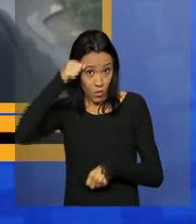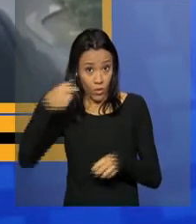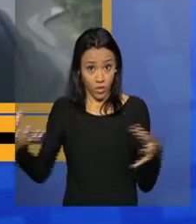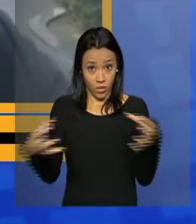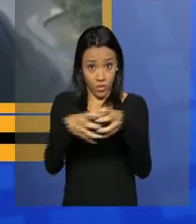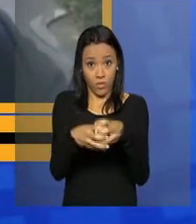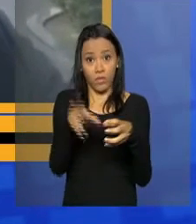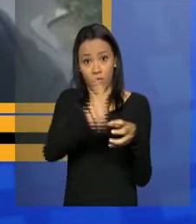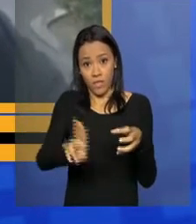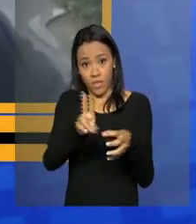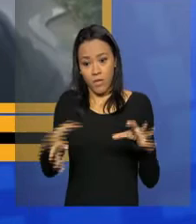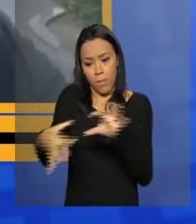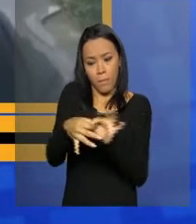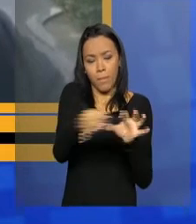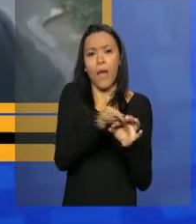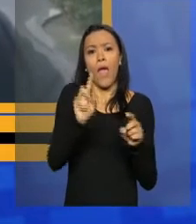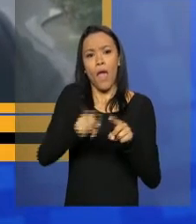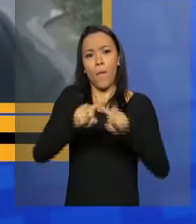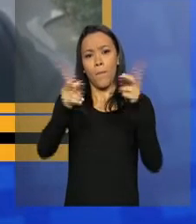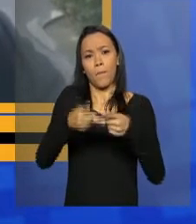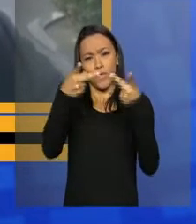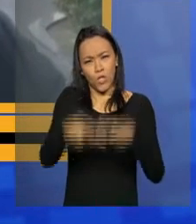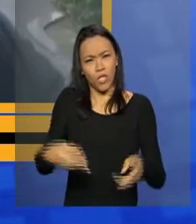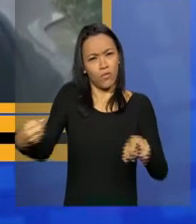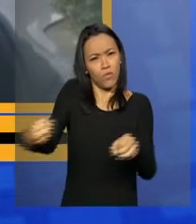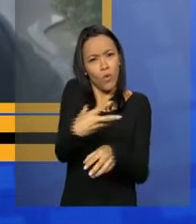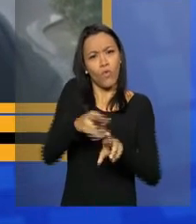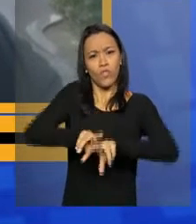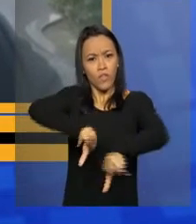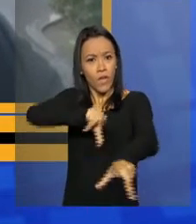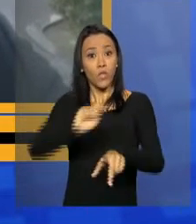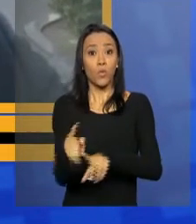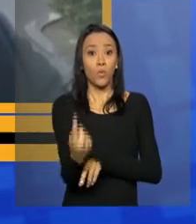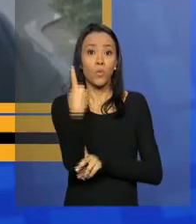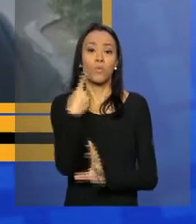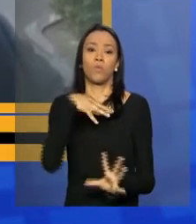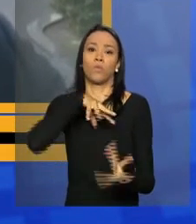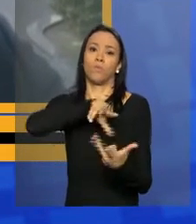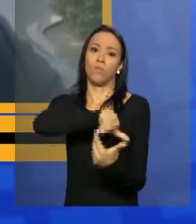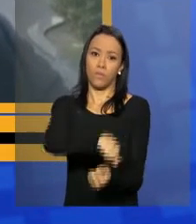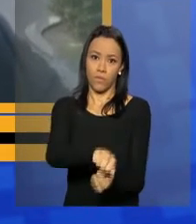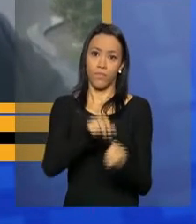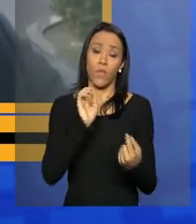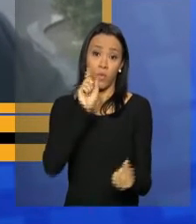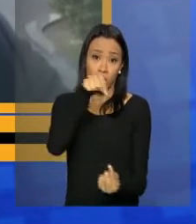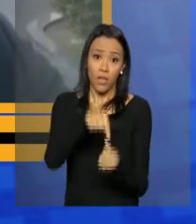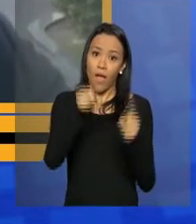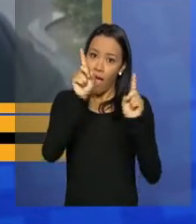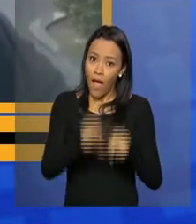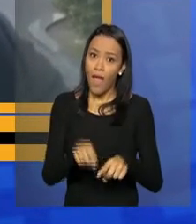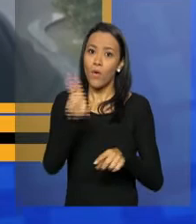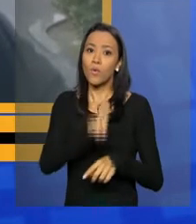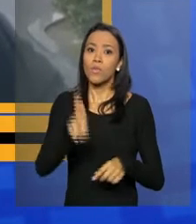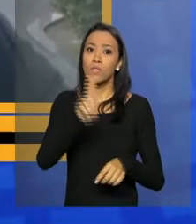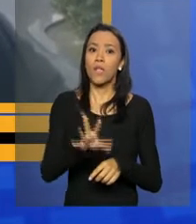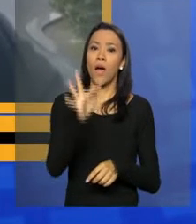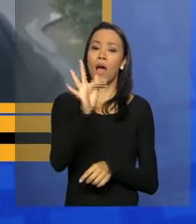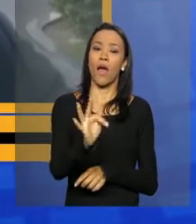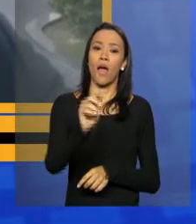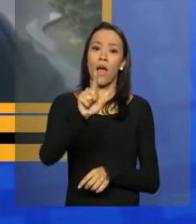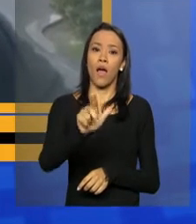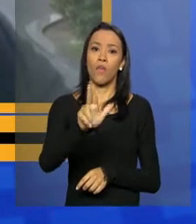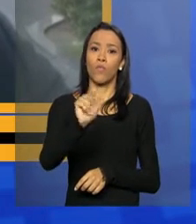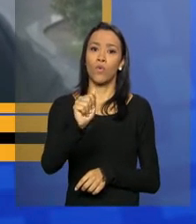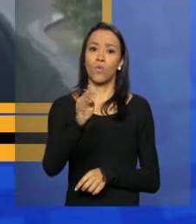hidrelétricas. Um projeto inovador, único no mundo. A ideia de utilizar os flutuadores solares para